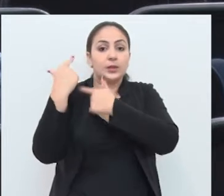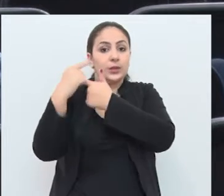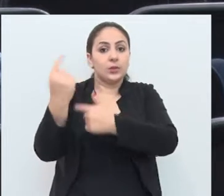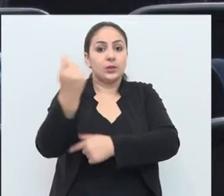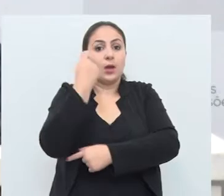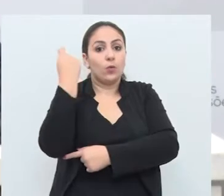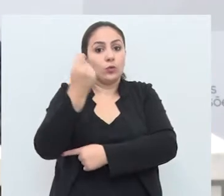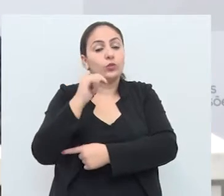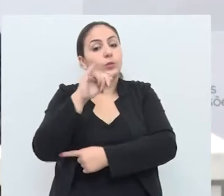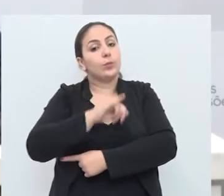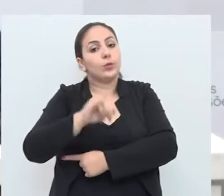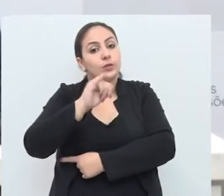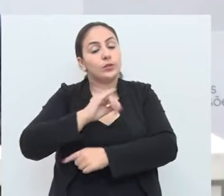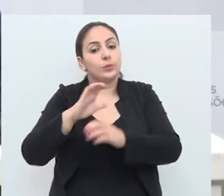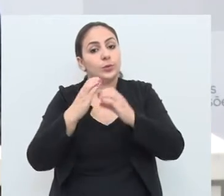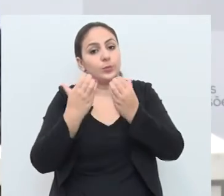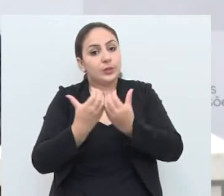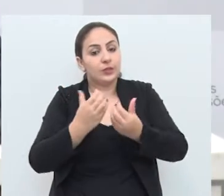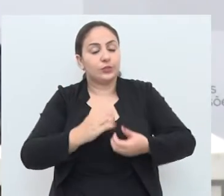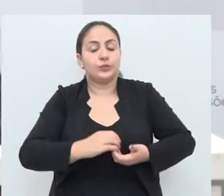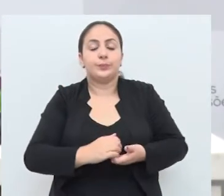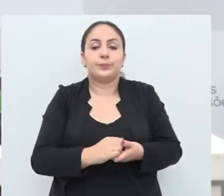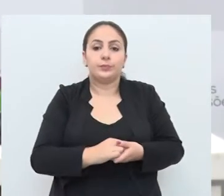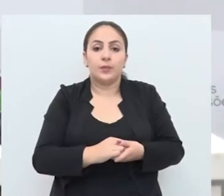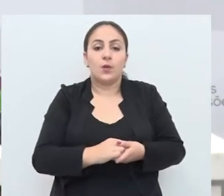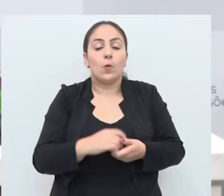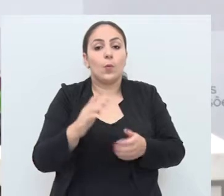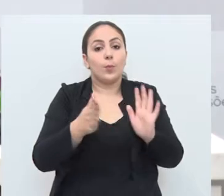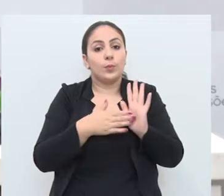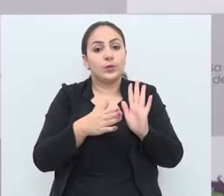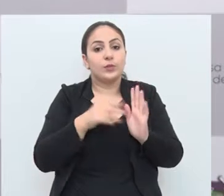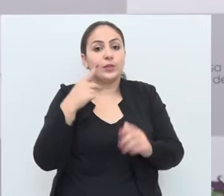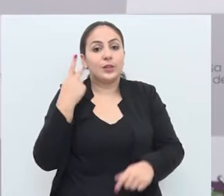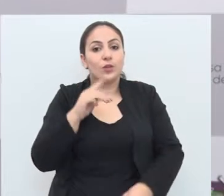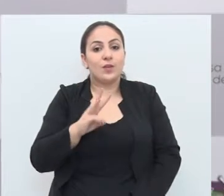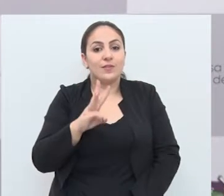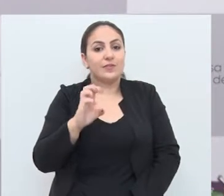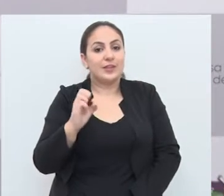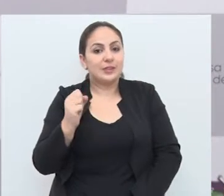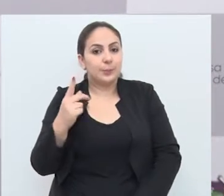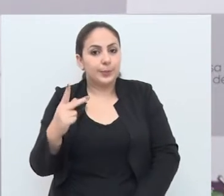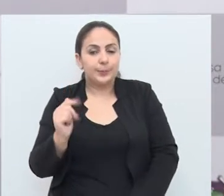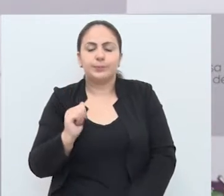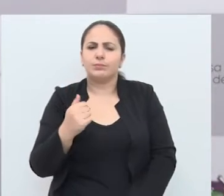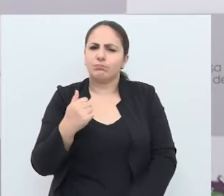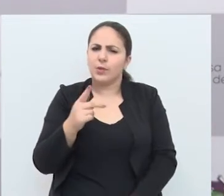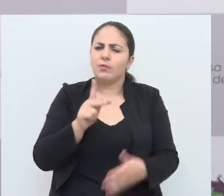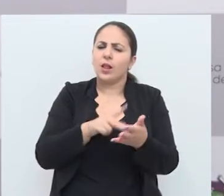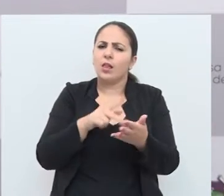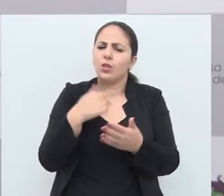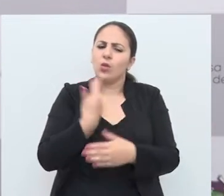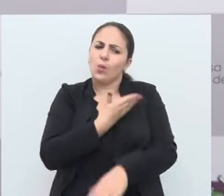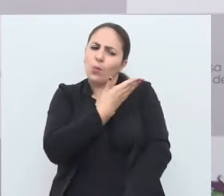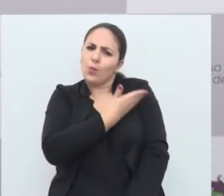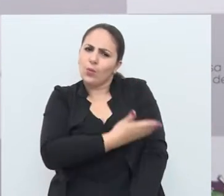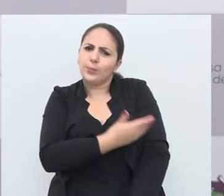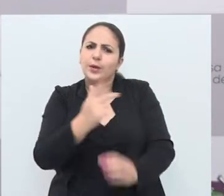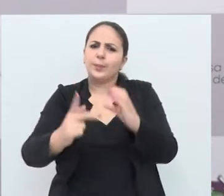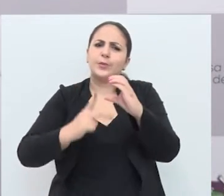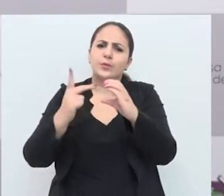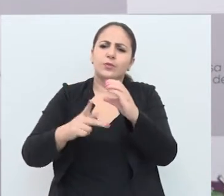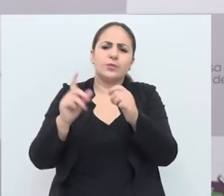comunidade. O proponente foi o vereador Matheus Vesp. Na verdade, nós temos aqui um costume na Câmara de Vereadores de